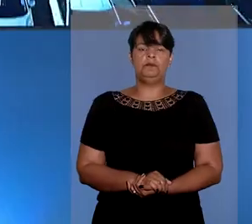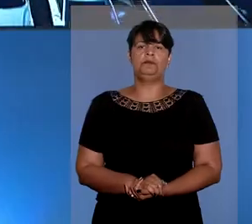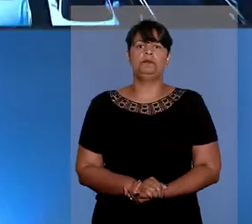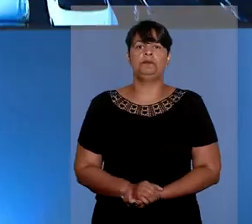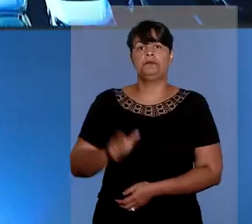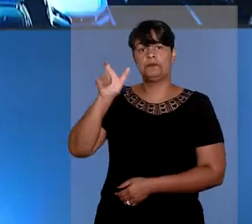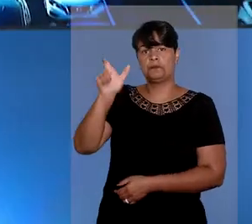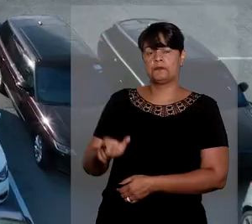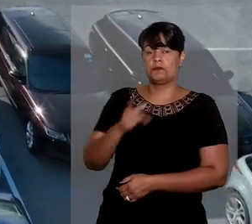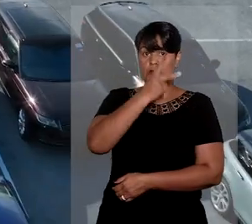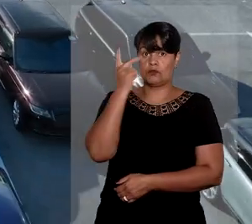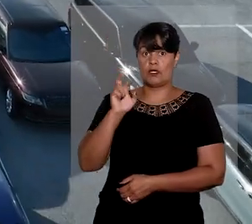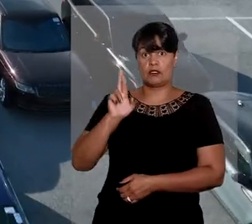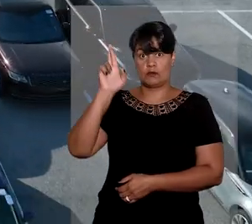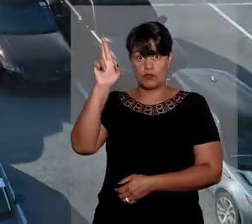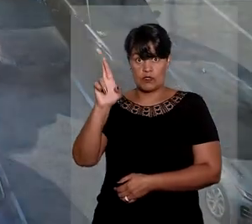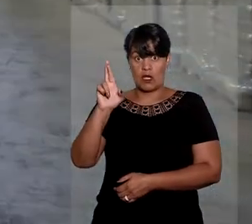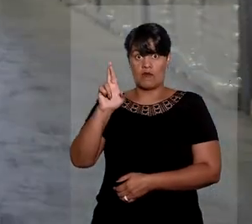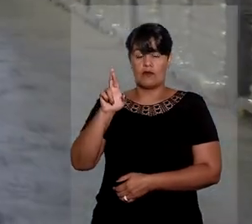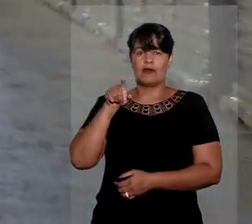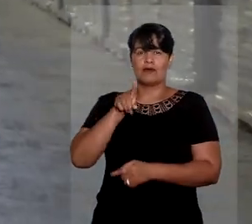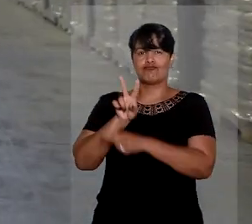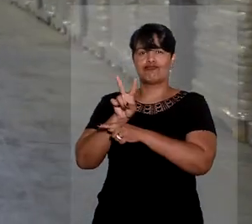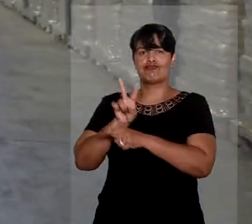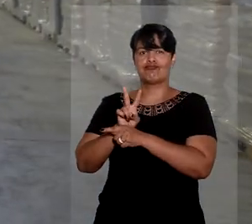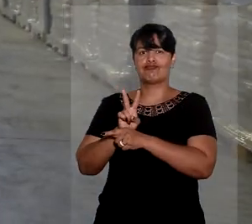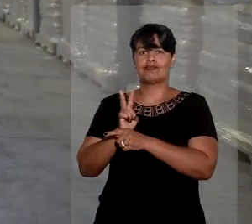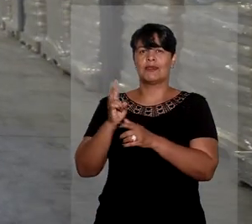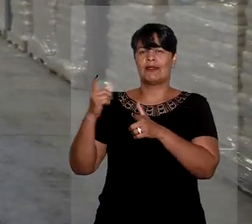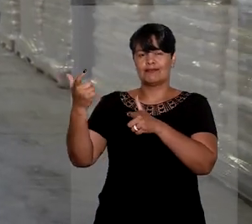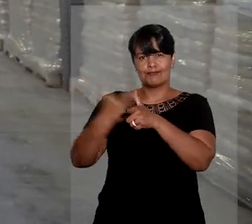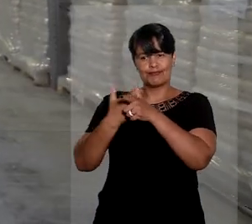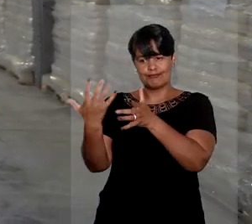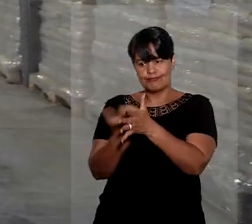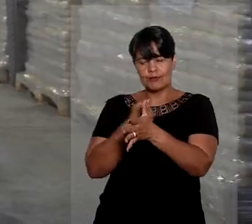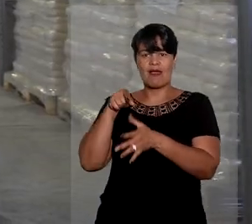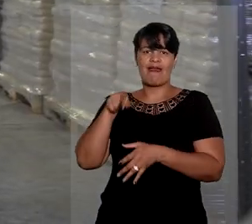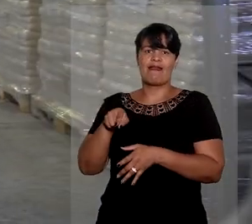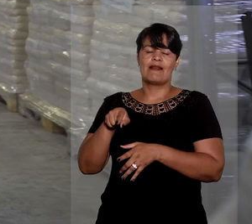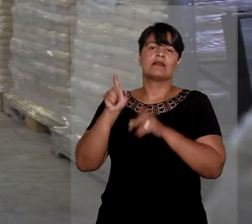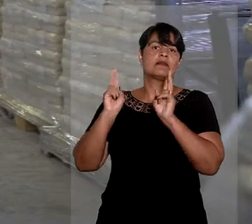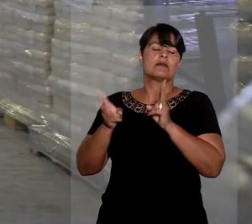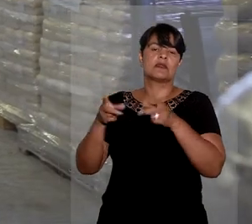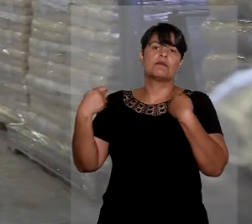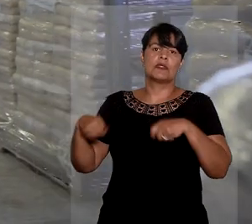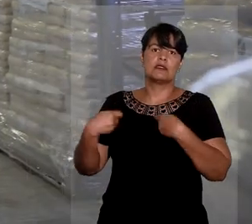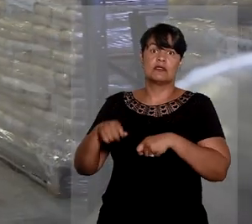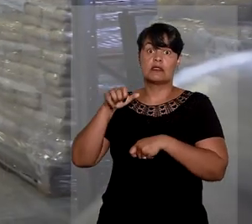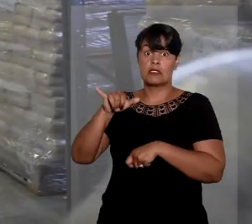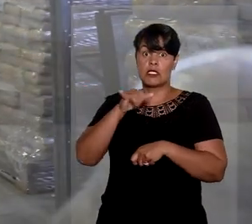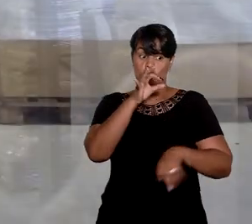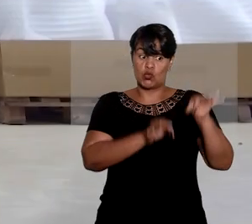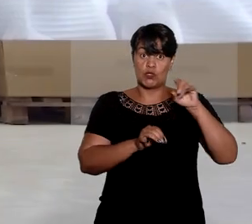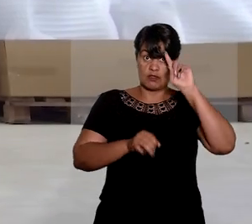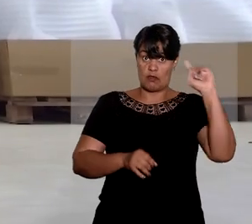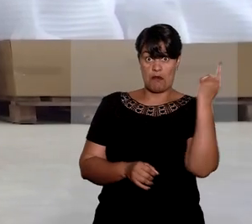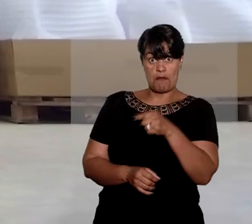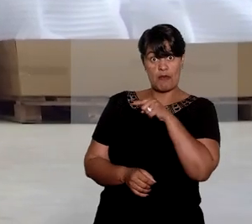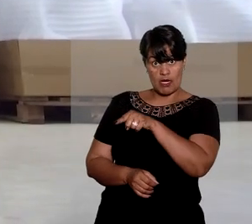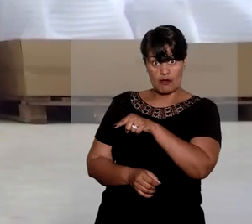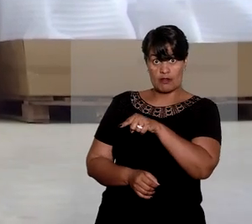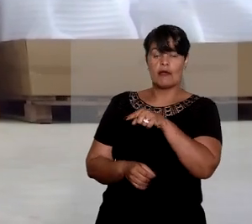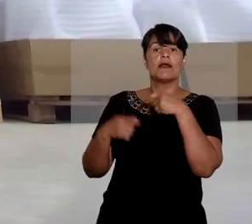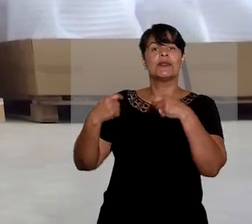é o responsável pelos serviços de guarda e conservação de bens quando determinado pela Justiça e tem direito à